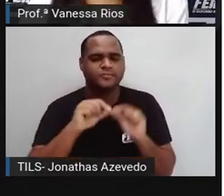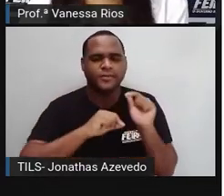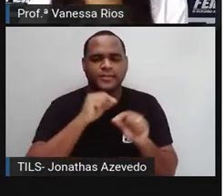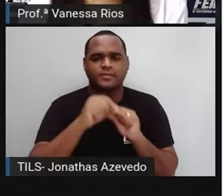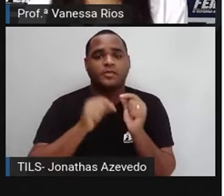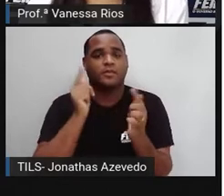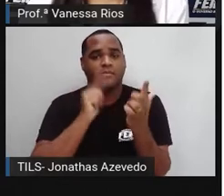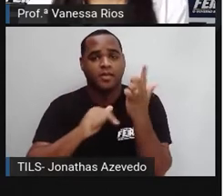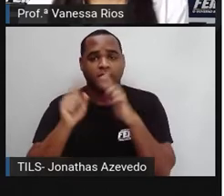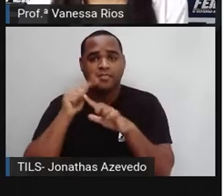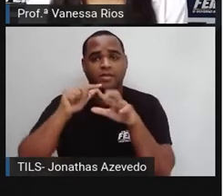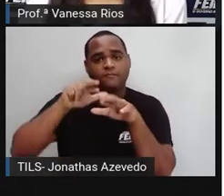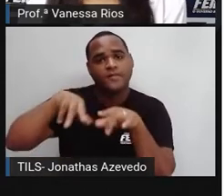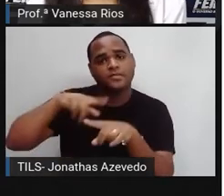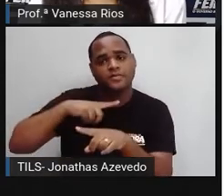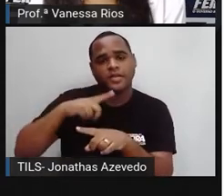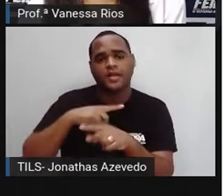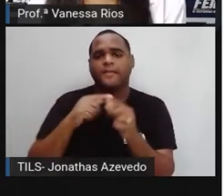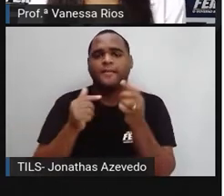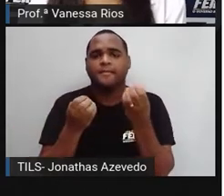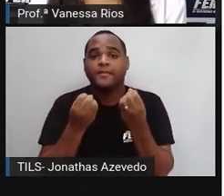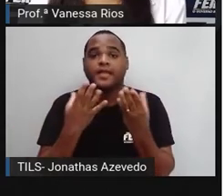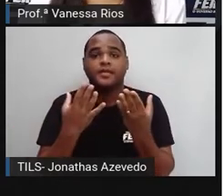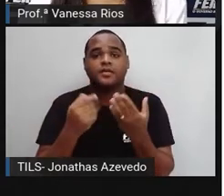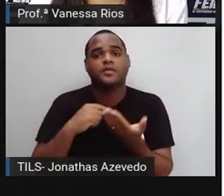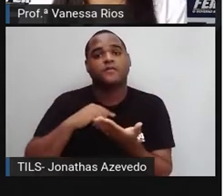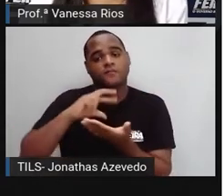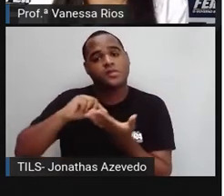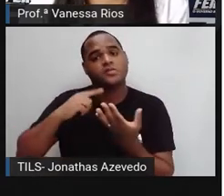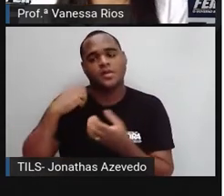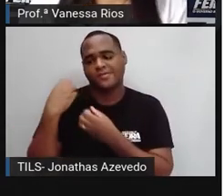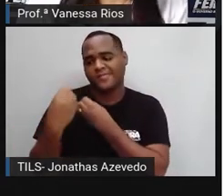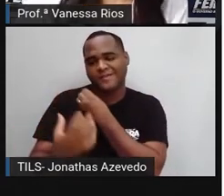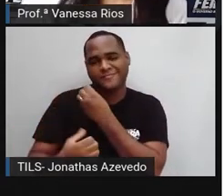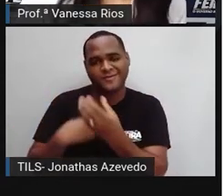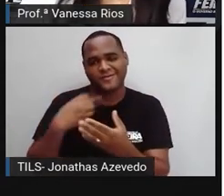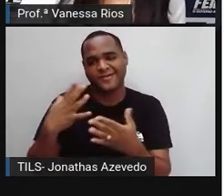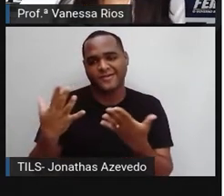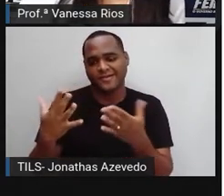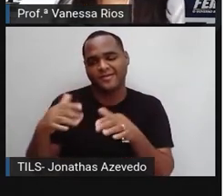consumir aí os diversos produtos oferecidos pelo mercado.